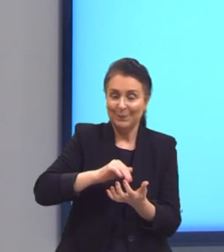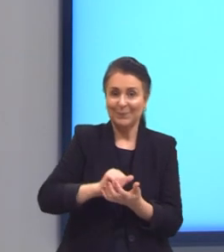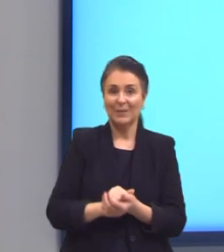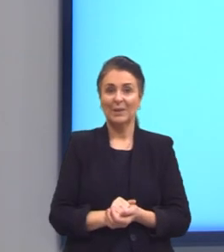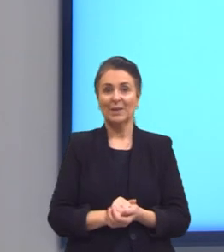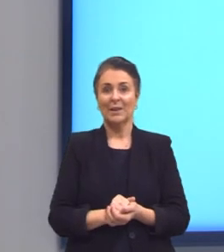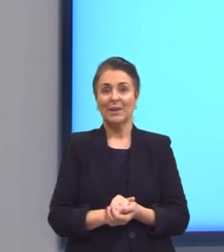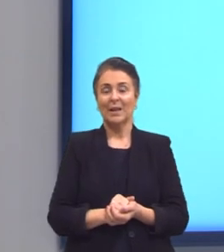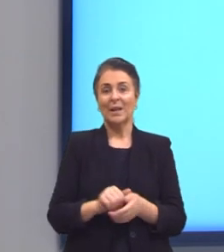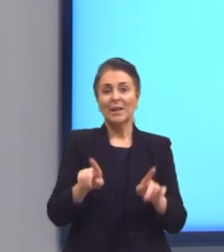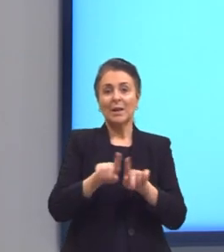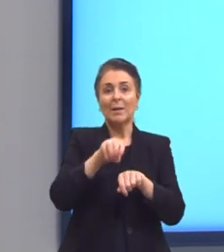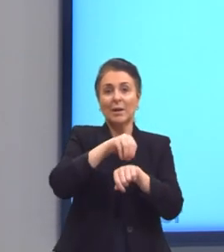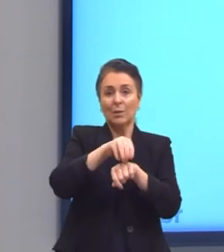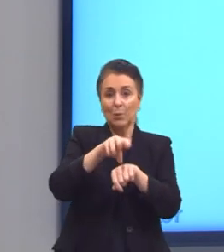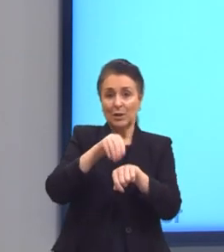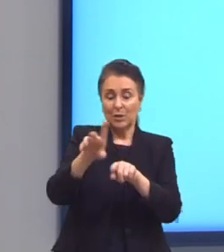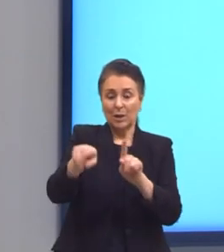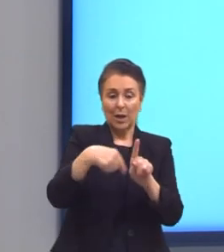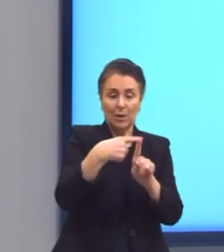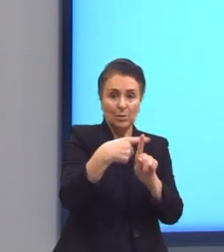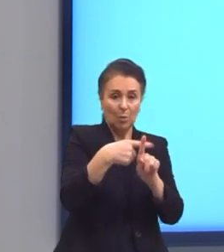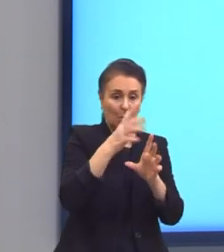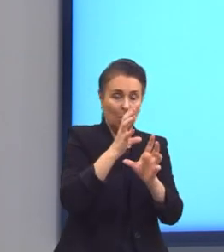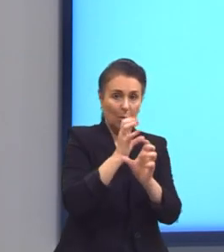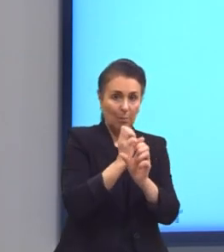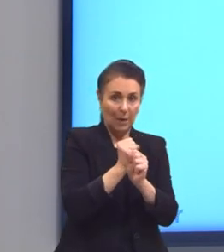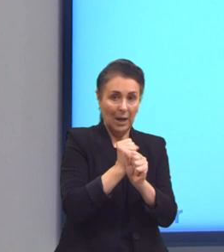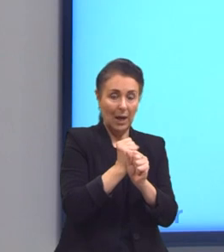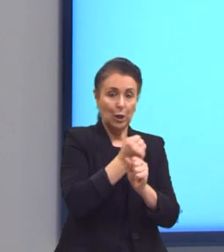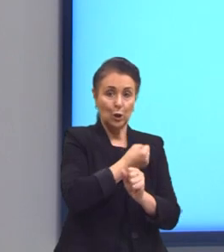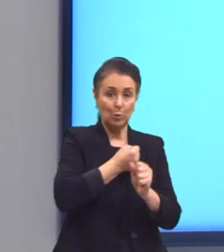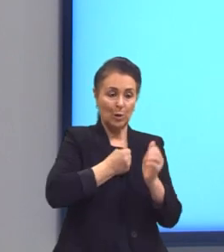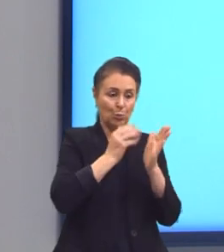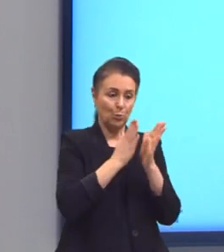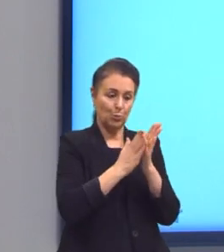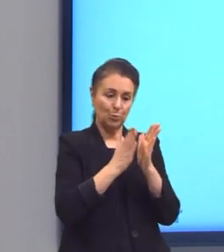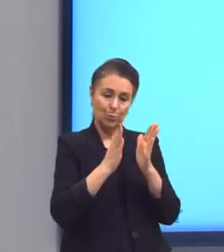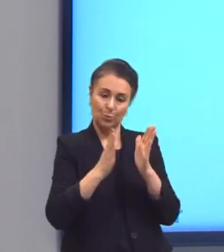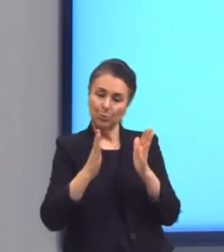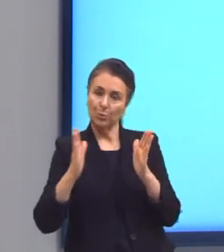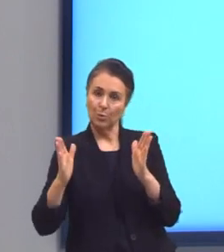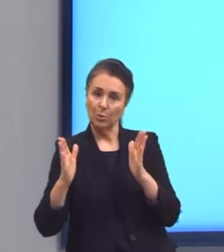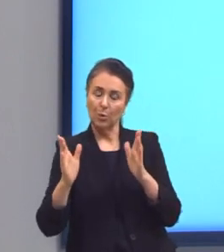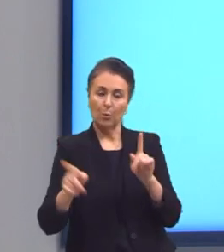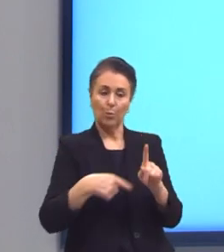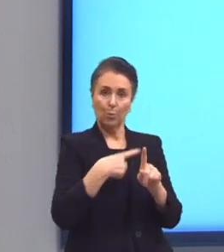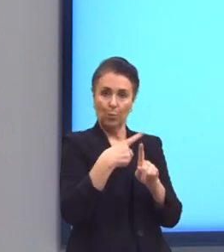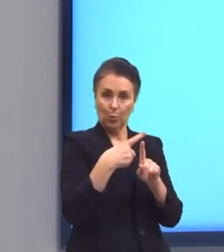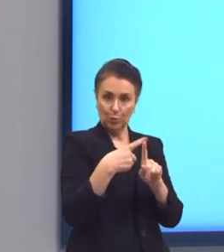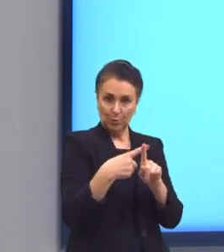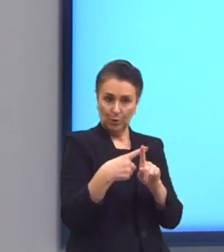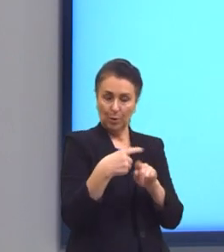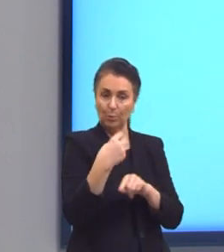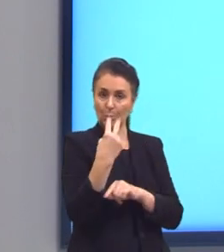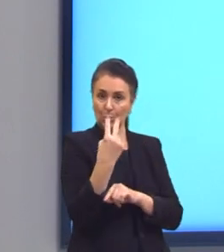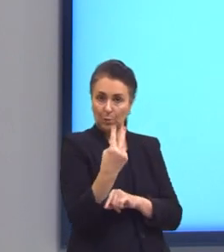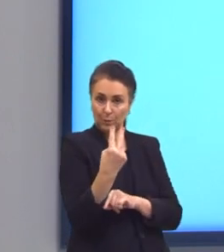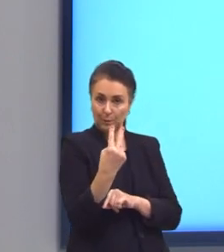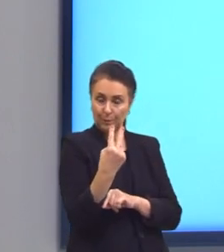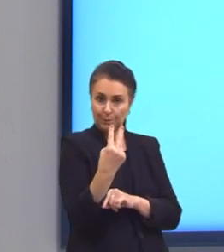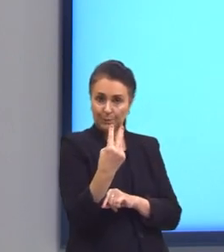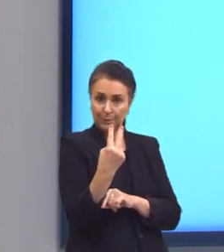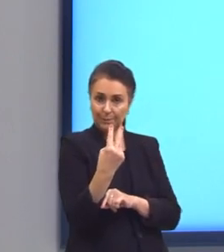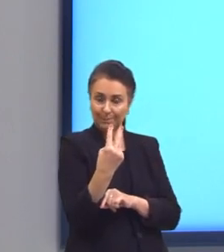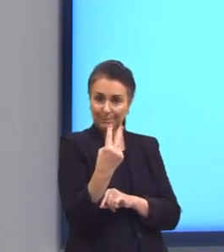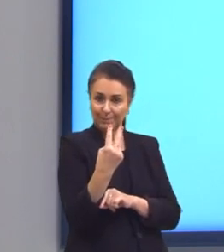Aqui, então, uma dica para somar números consecutivos, tá? Então, a gente pode multiplicar um deles por 2, tá? E